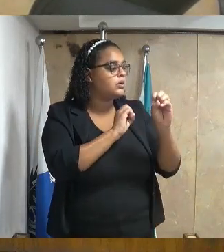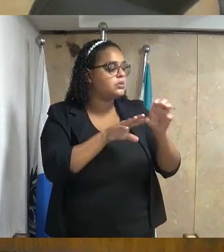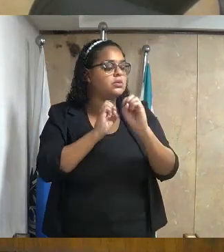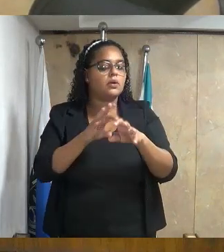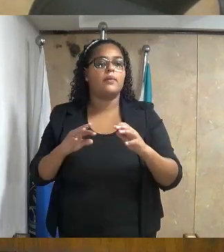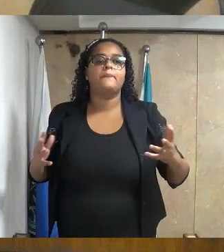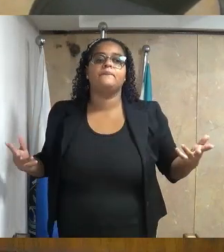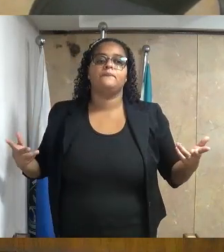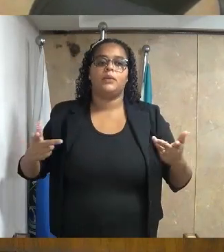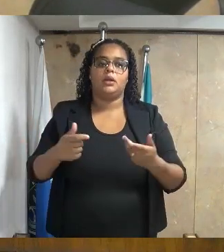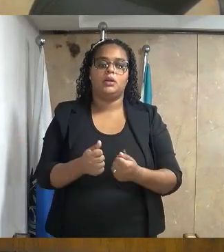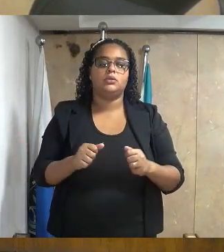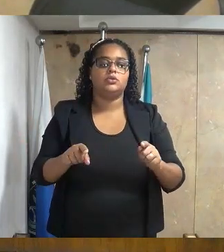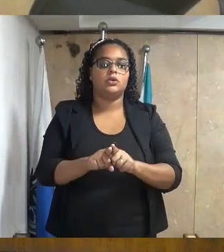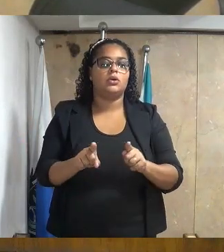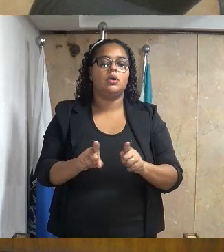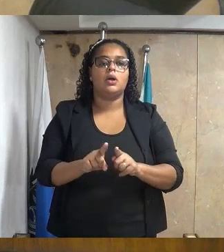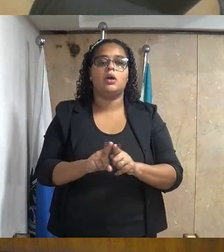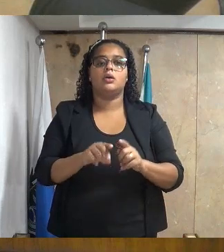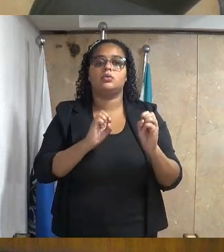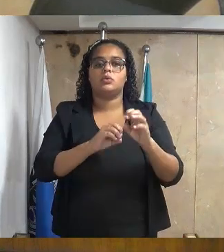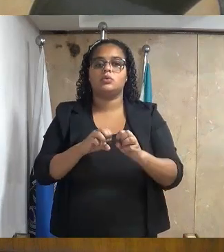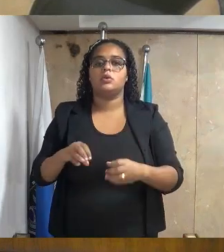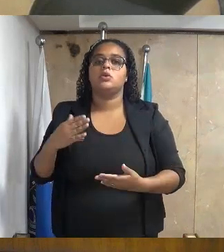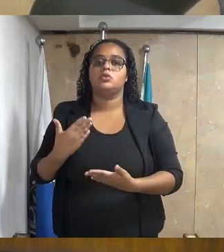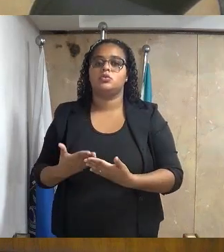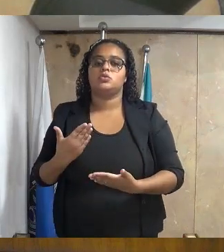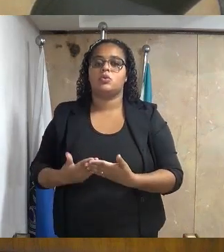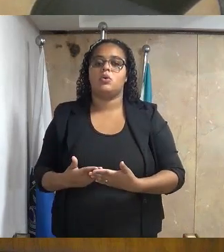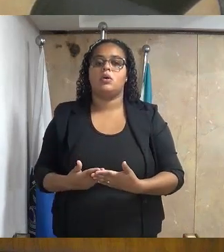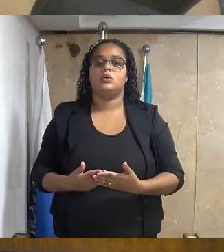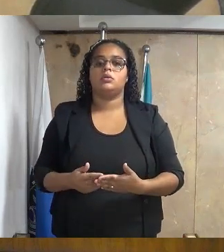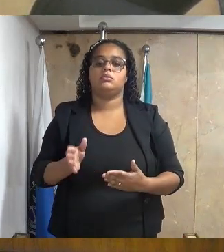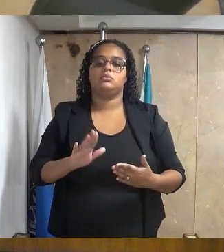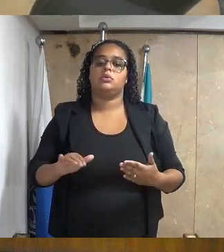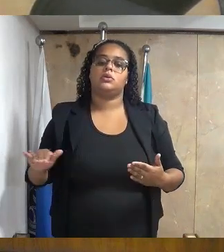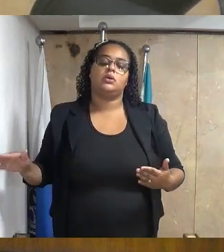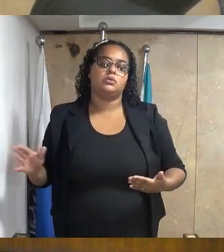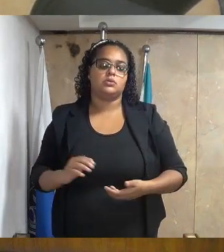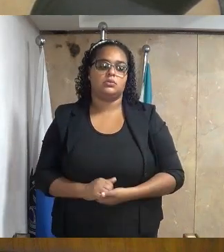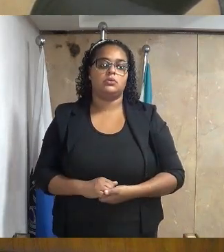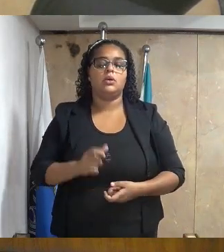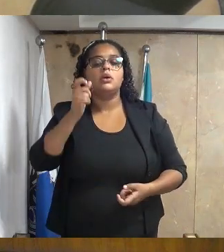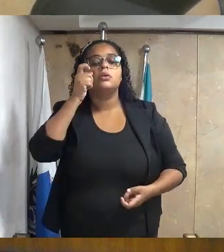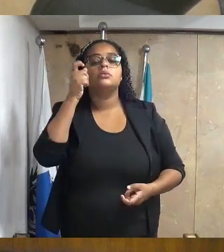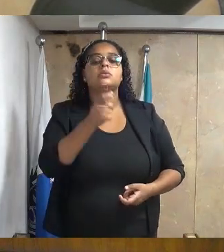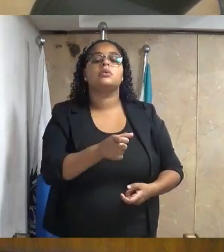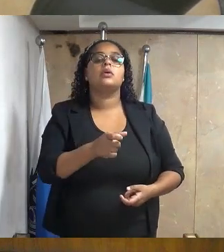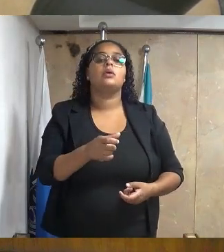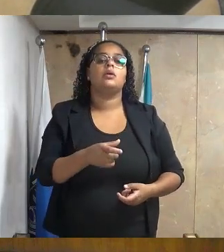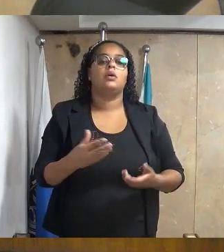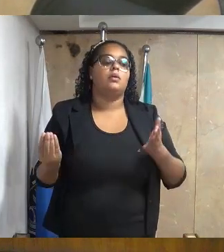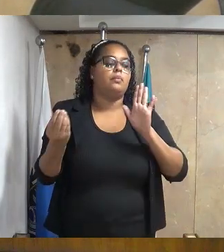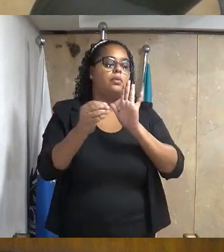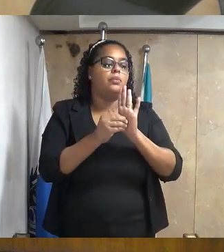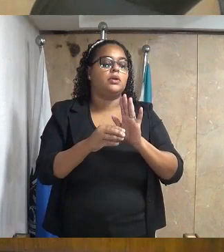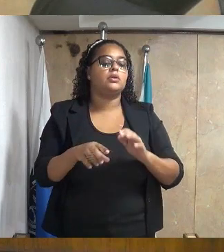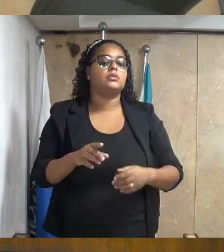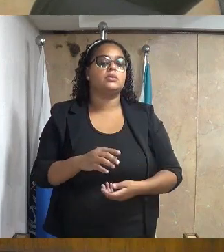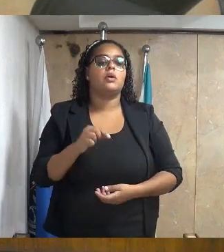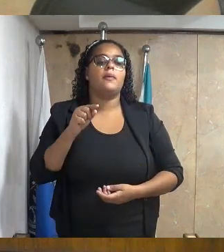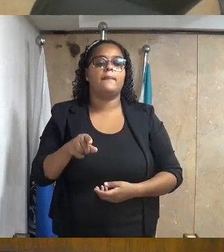mediante divulgação no mural da respectiva escola ou creche de interesse e publicação na página oficial